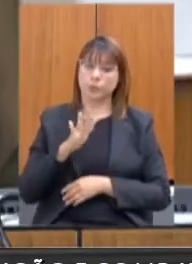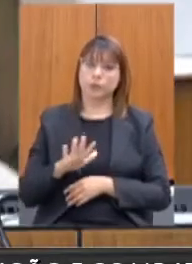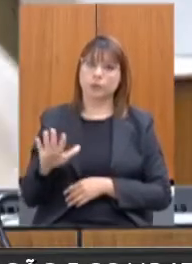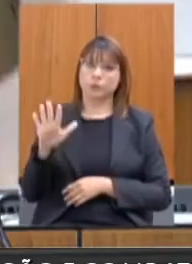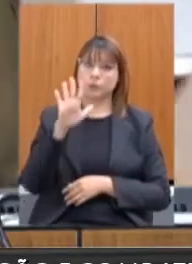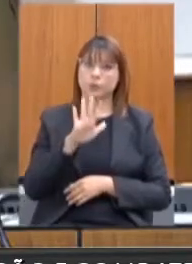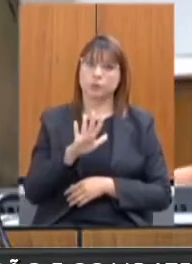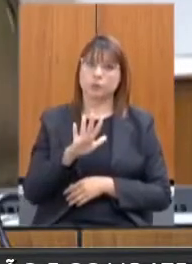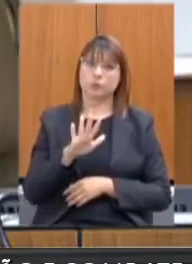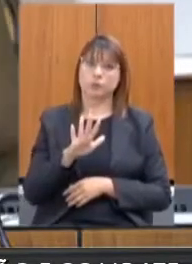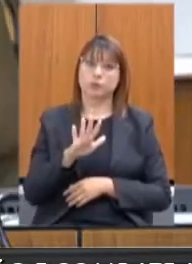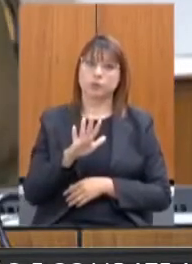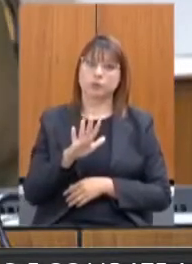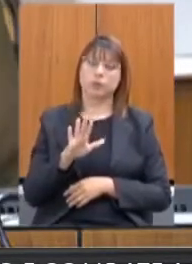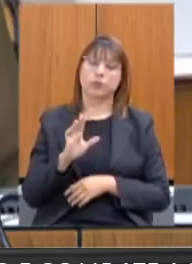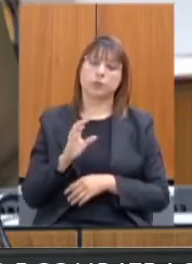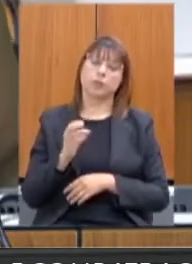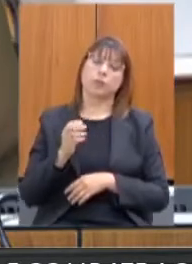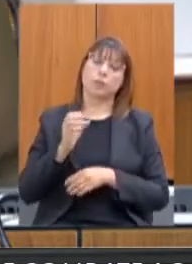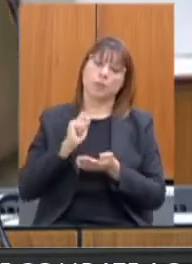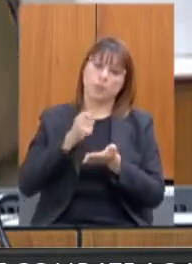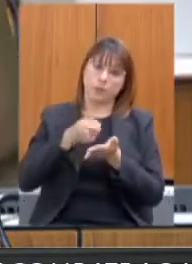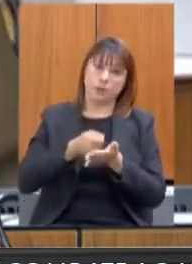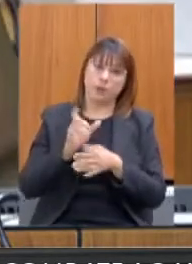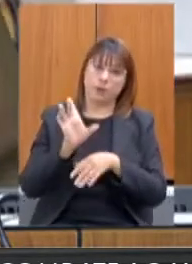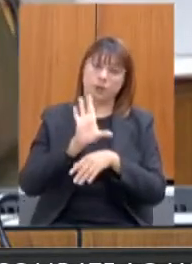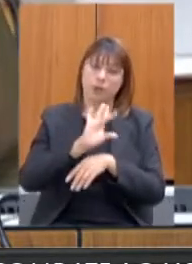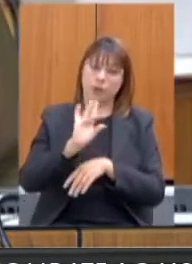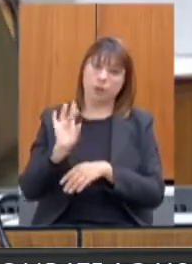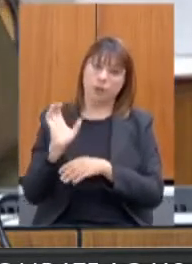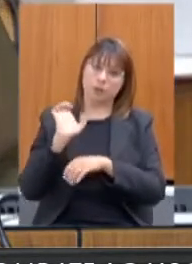aos estados. Por favor.